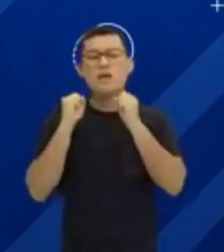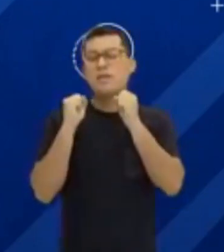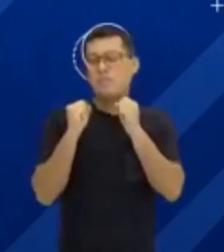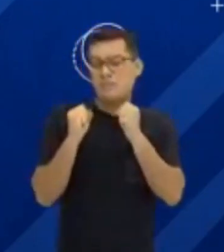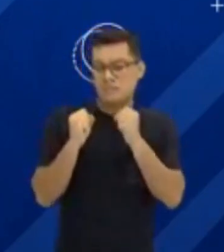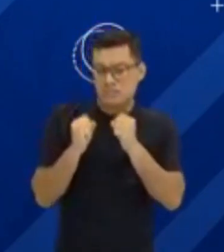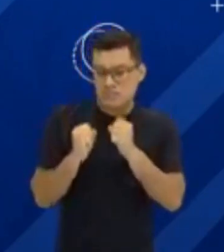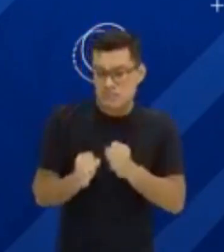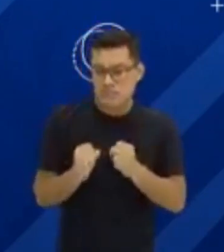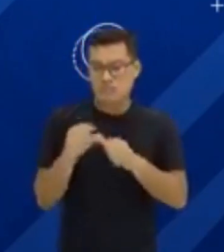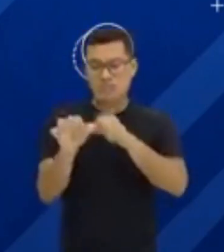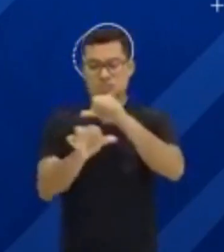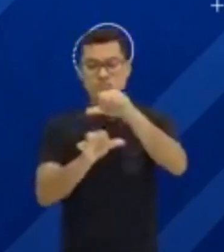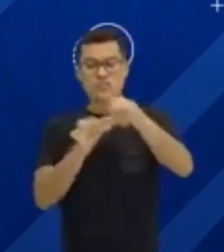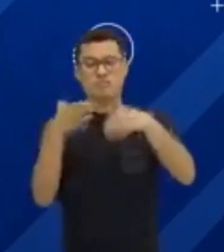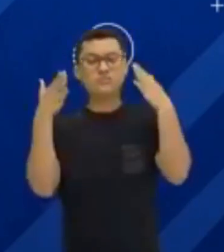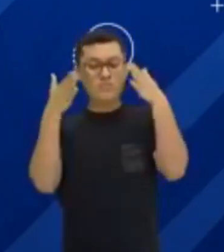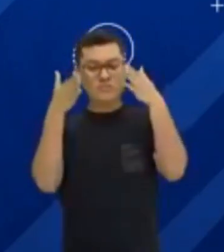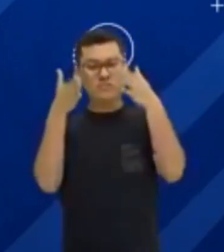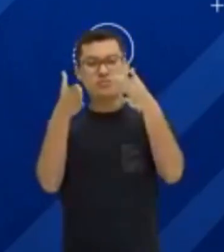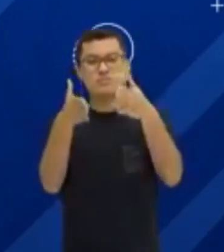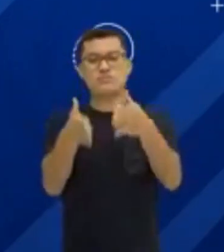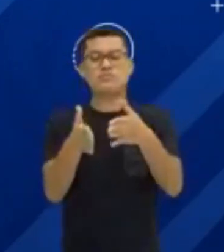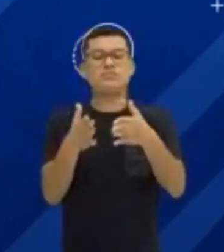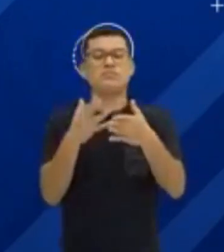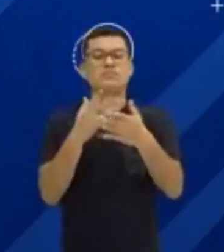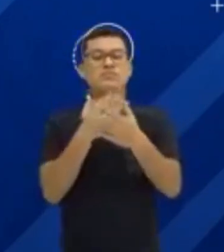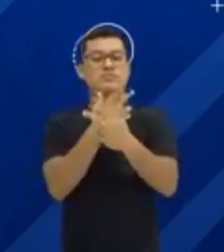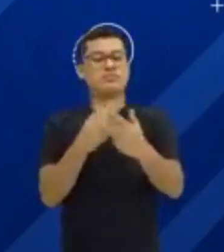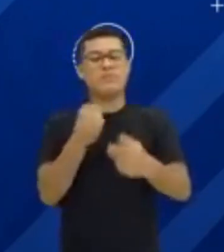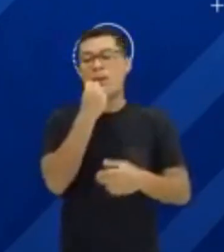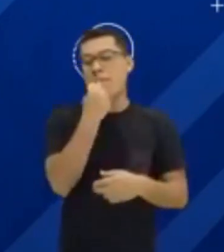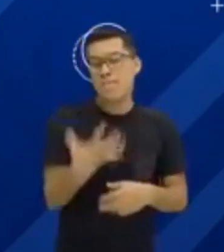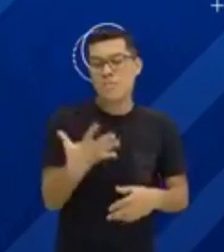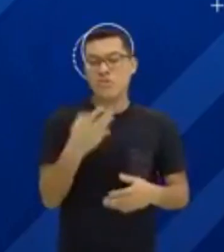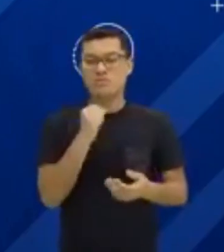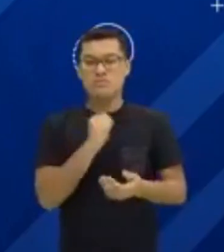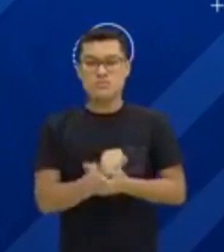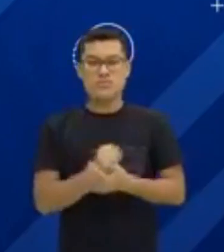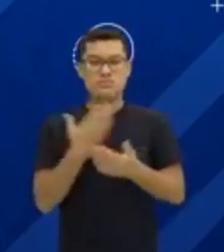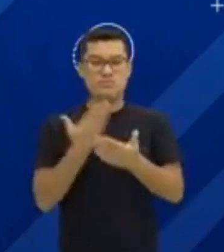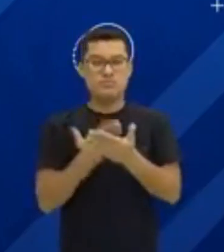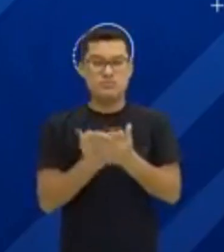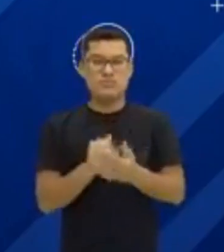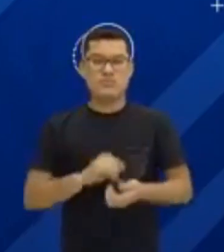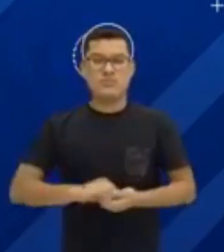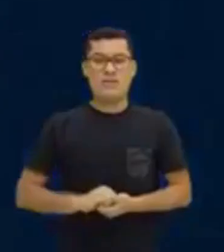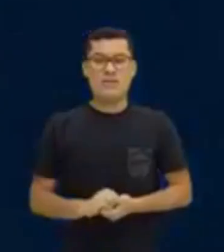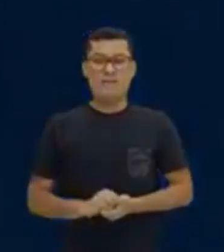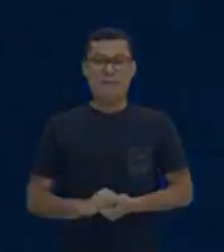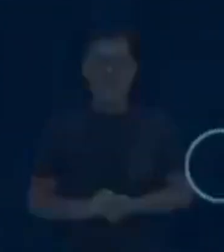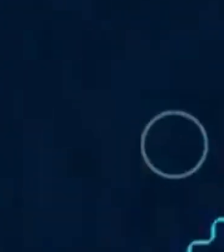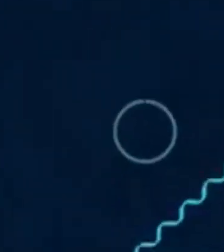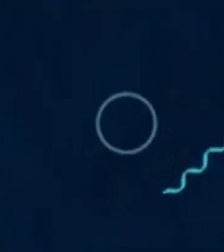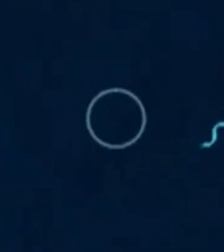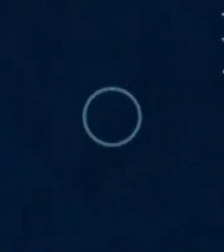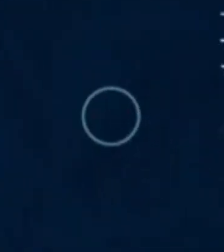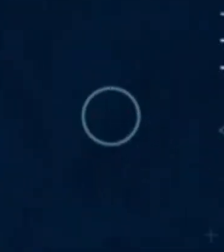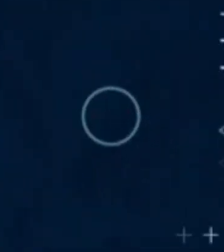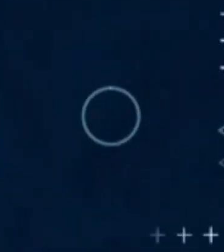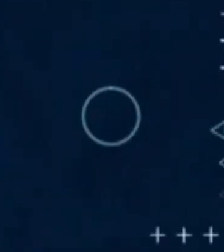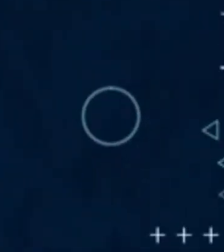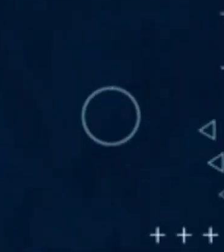maneira de você mudar o seu foco para coisas positivas. Vamos para a nossa próxima aula. Objetivo